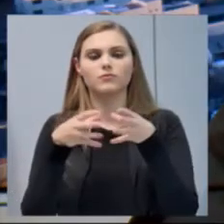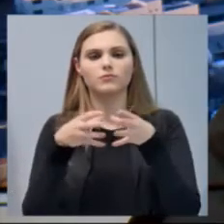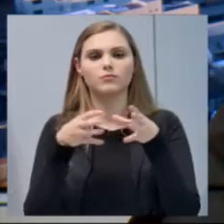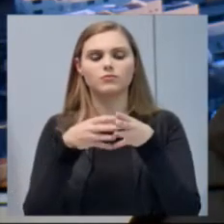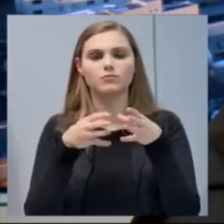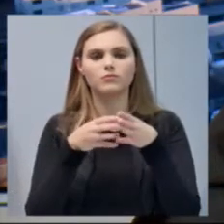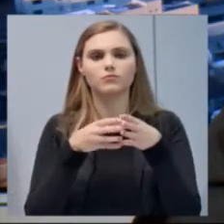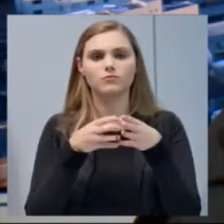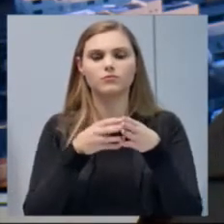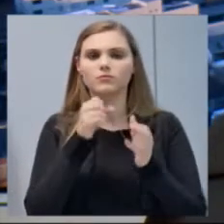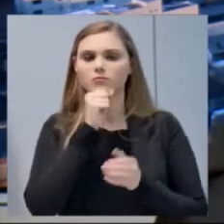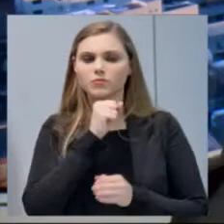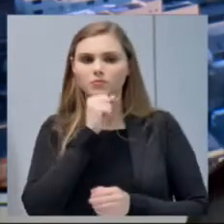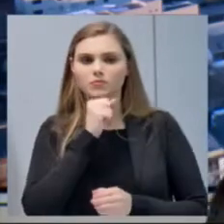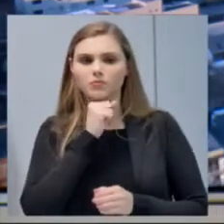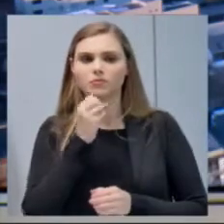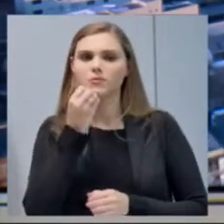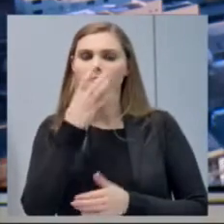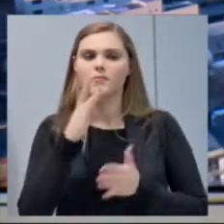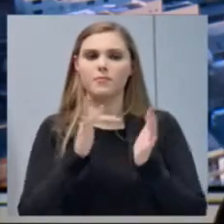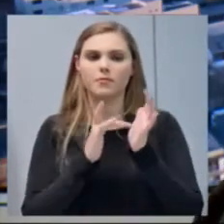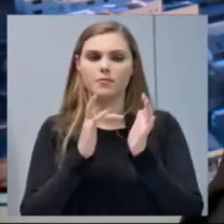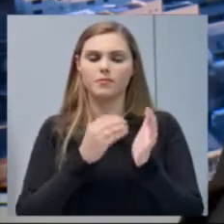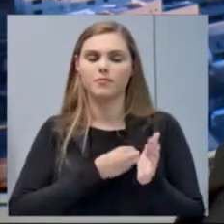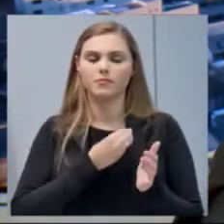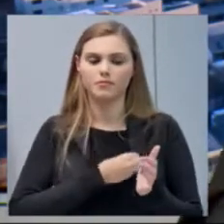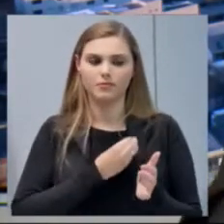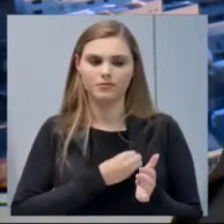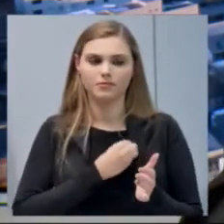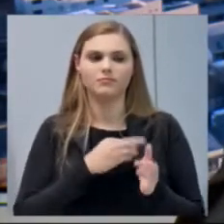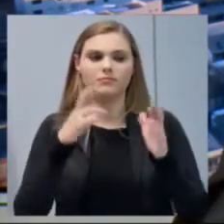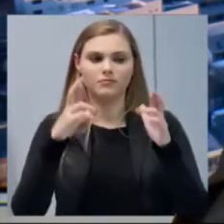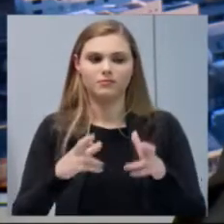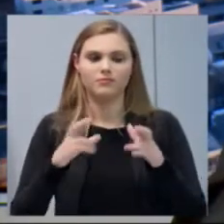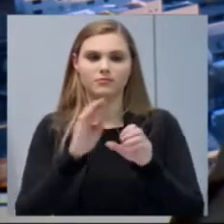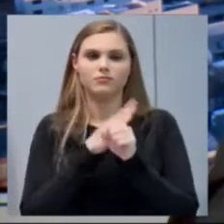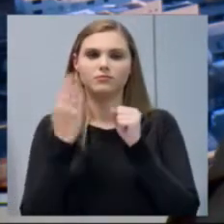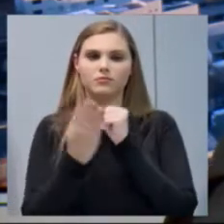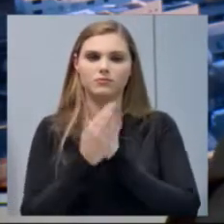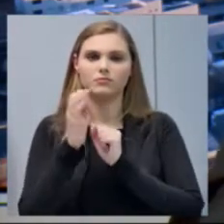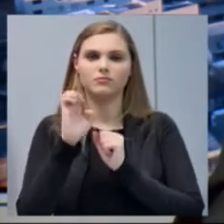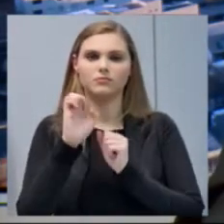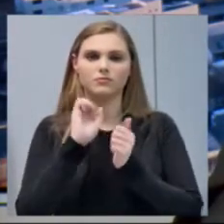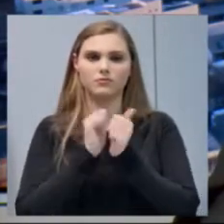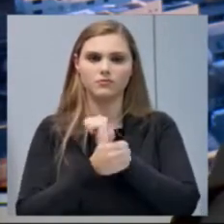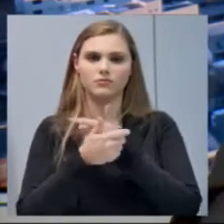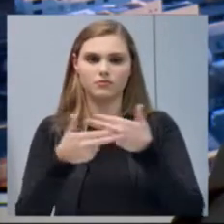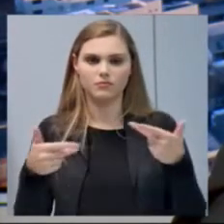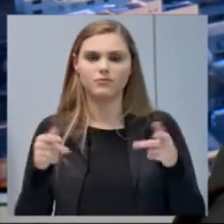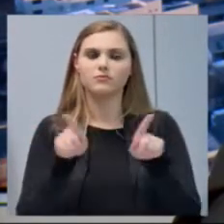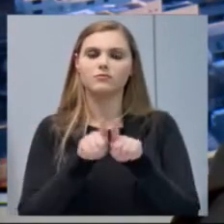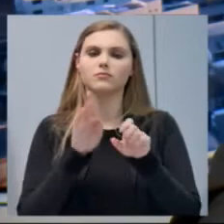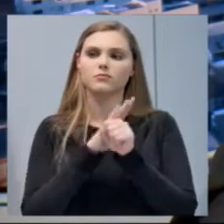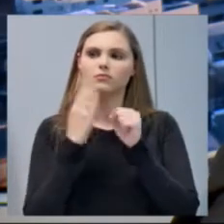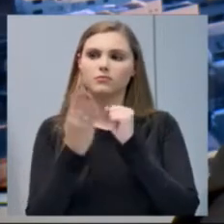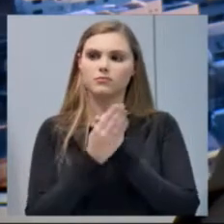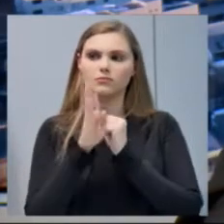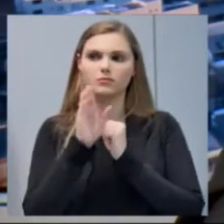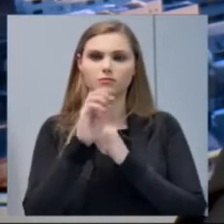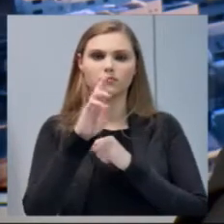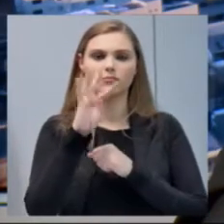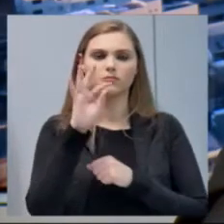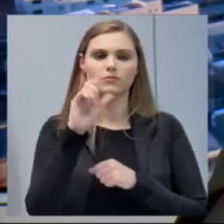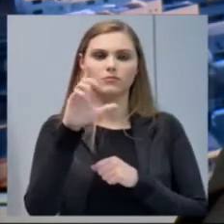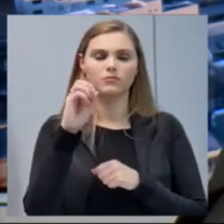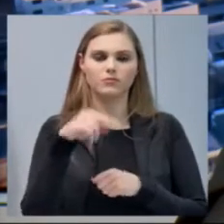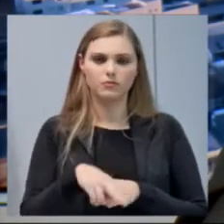Bem Viver, da região do bairro dos esportes, do bairro Bortolão, São Jorge, Nossa Senhora de